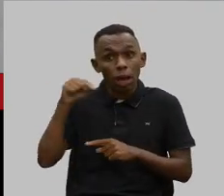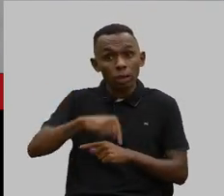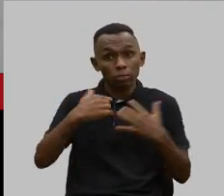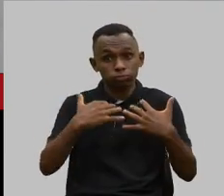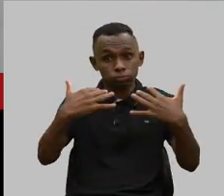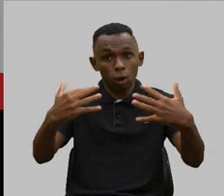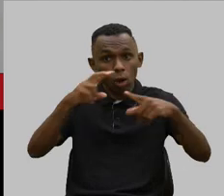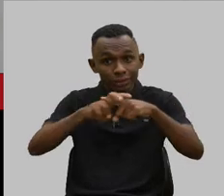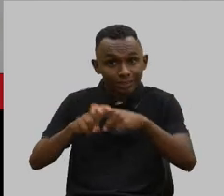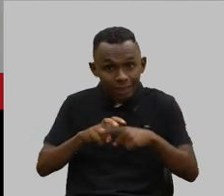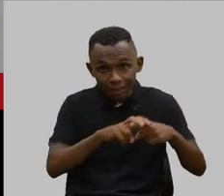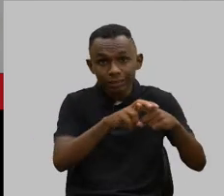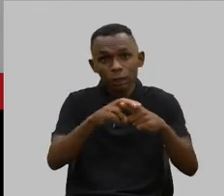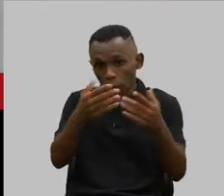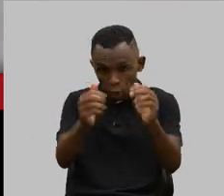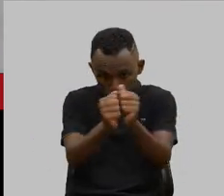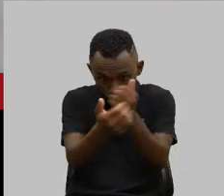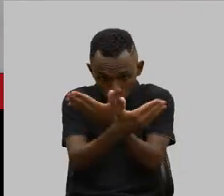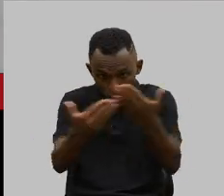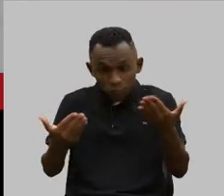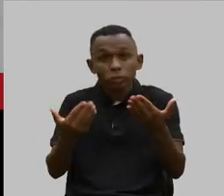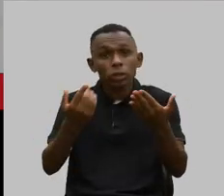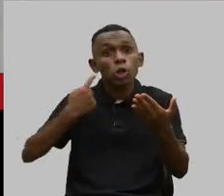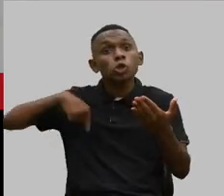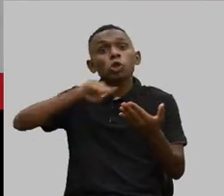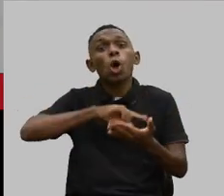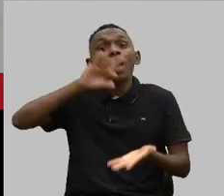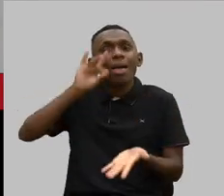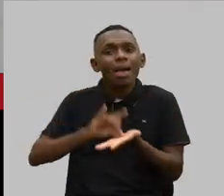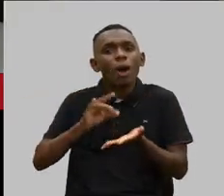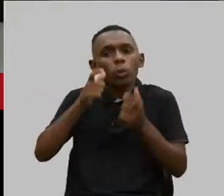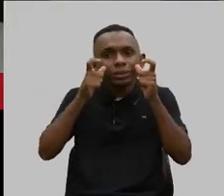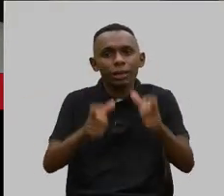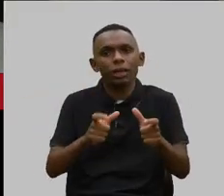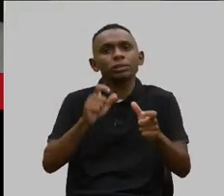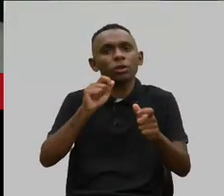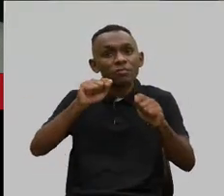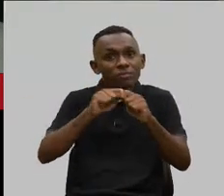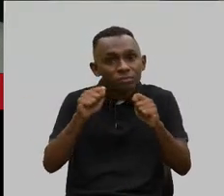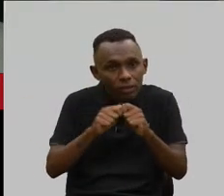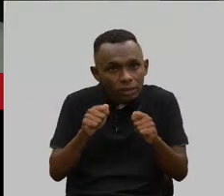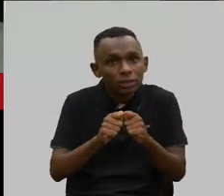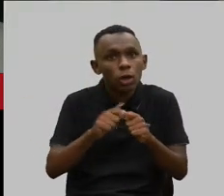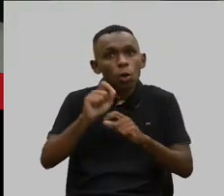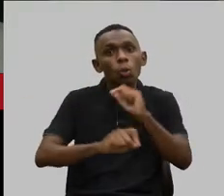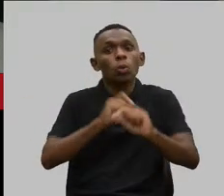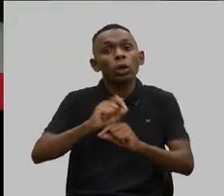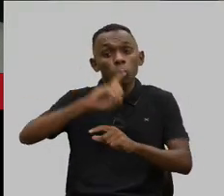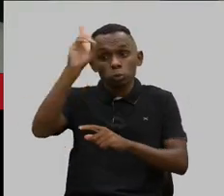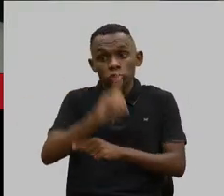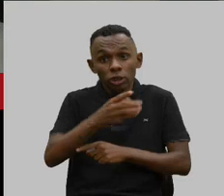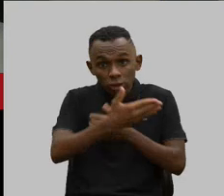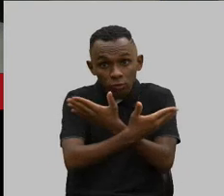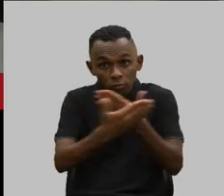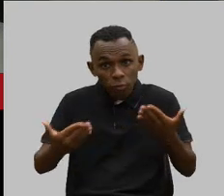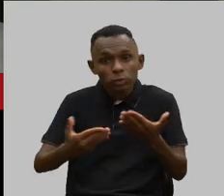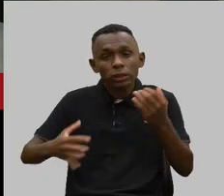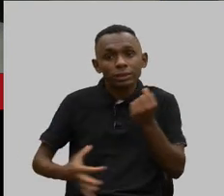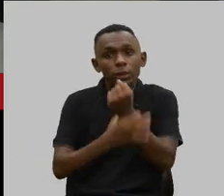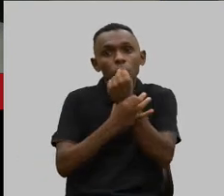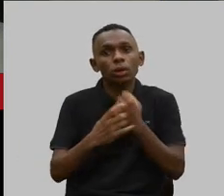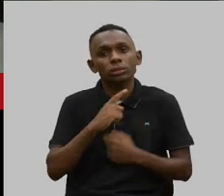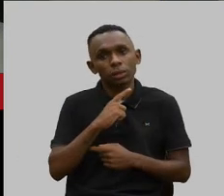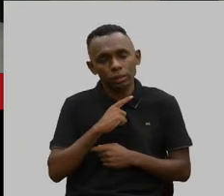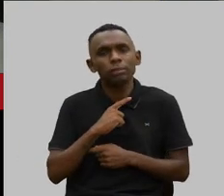sentadas juntamente com vocês nós somos realmente interessados em fazer com que os direitos de vocês sejam garantidos pode